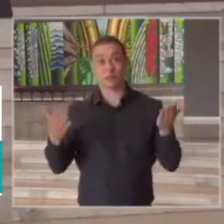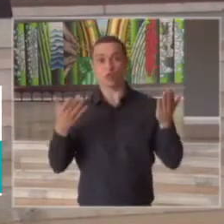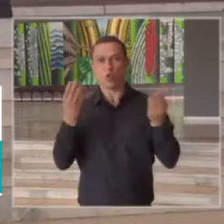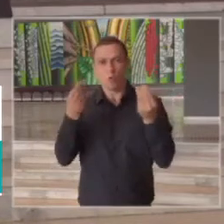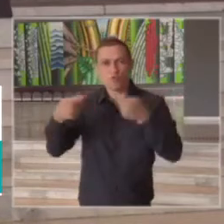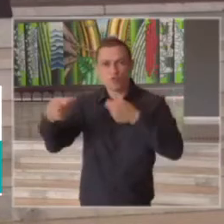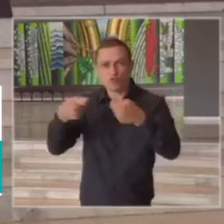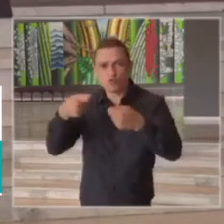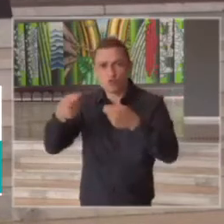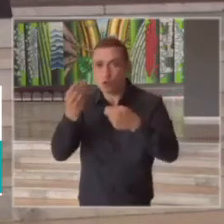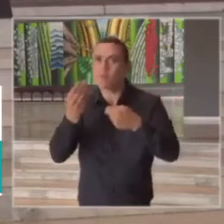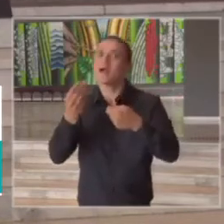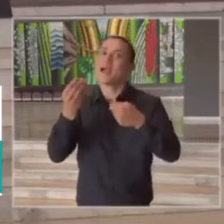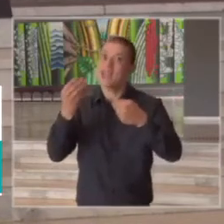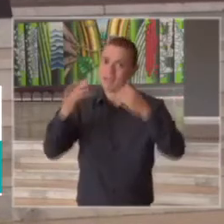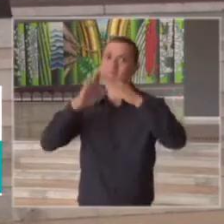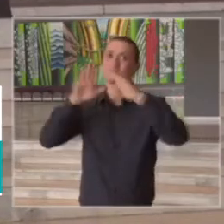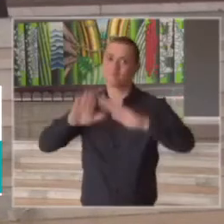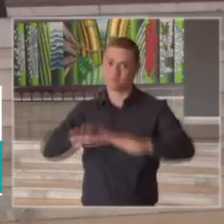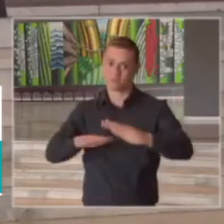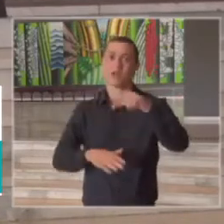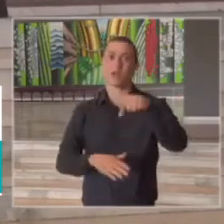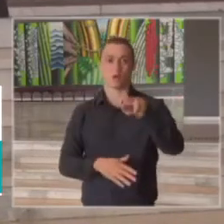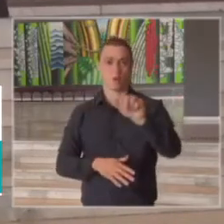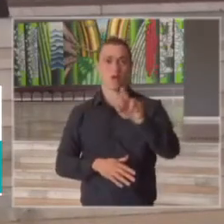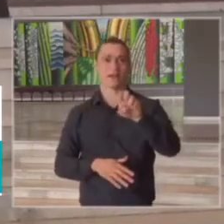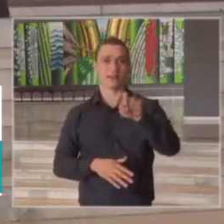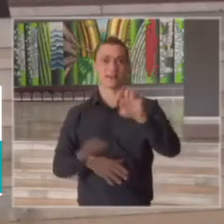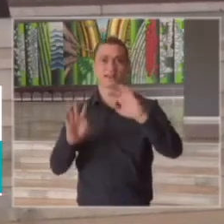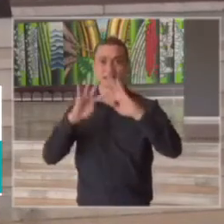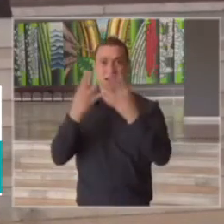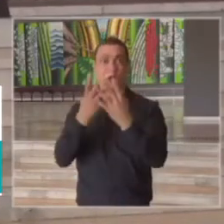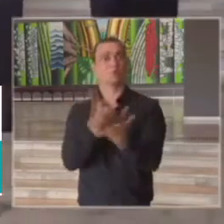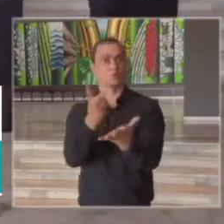ainda é a quarentena a quarentena está em vigor